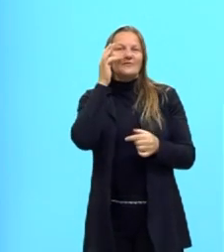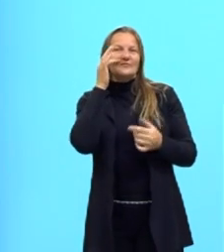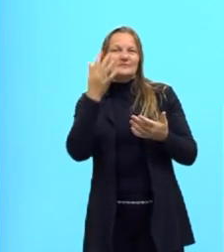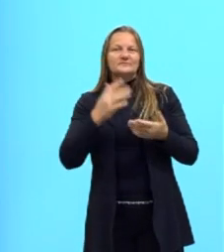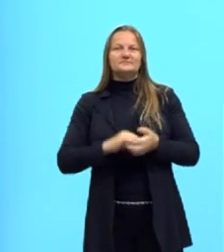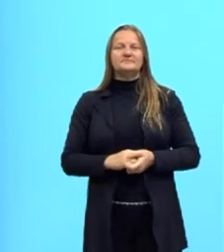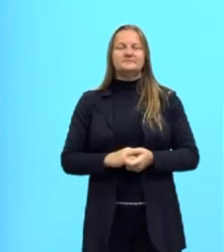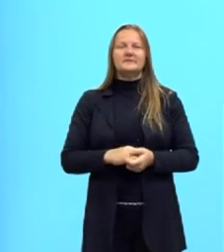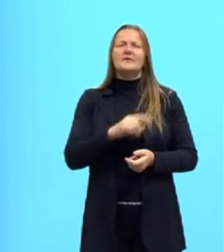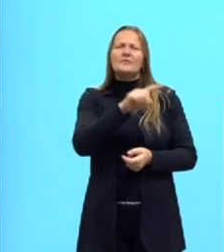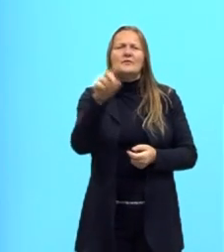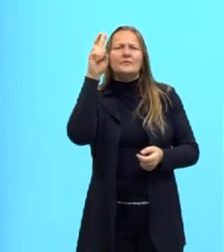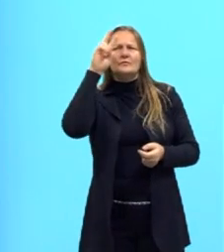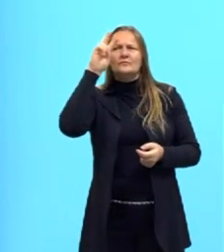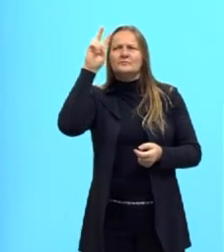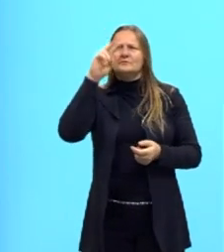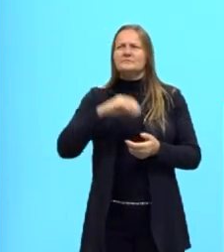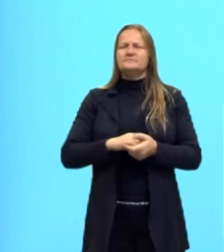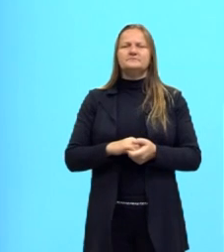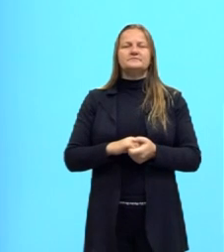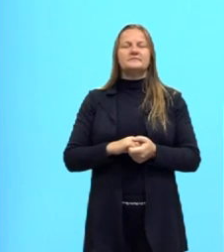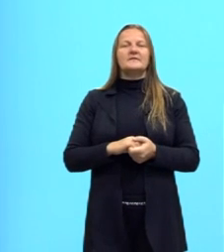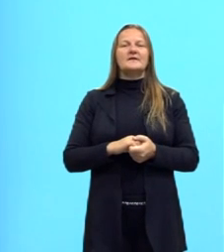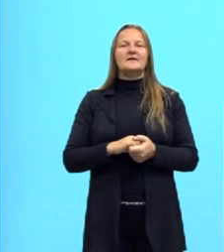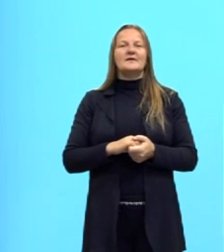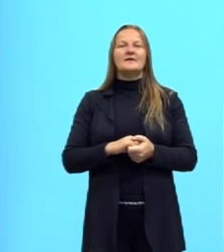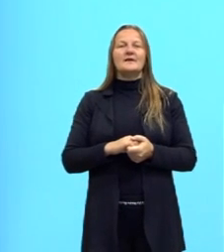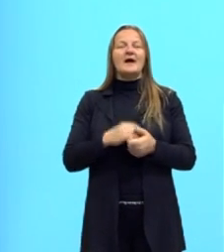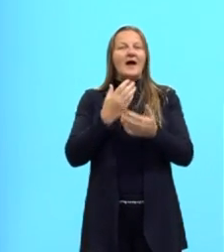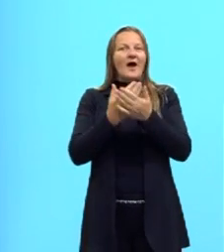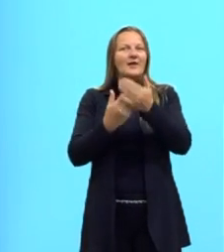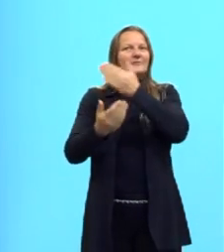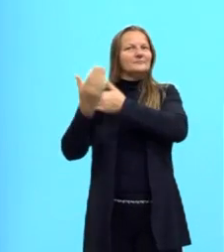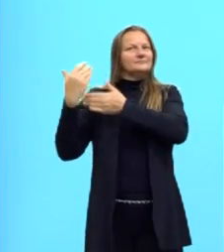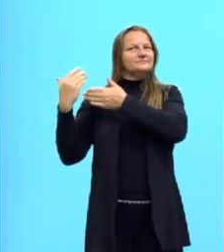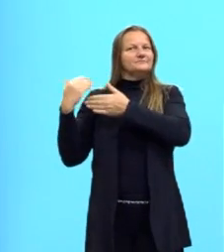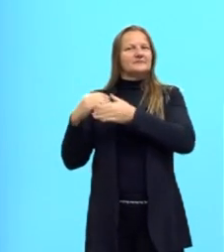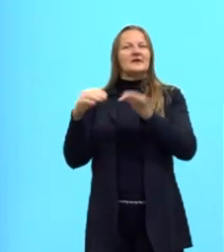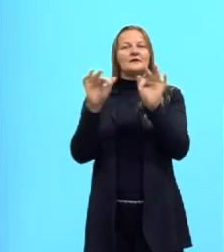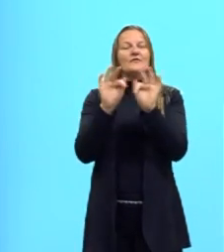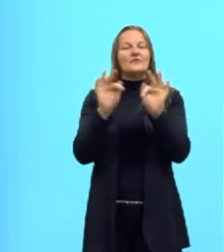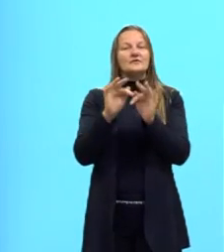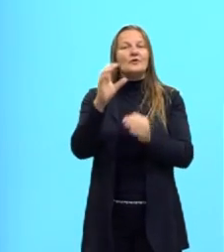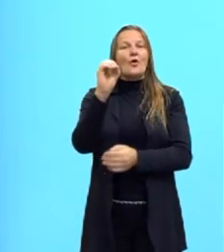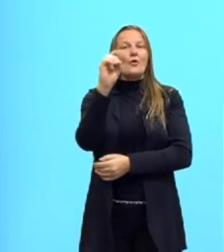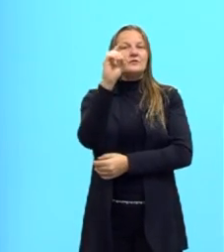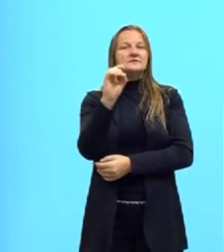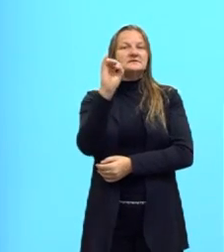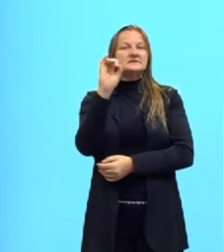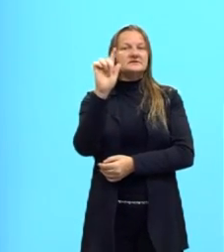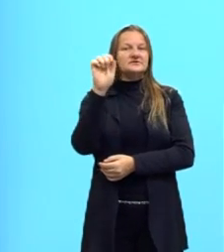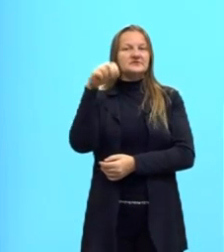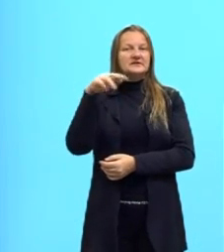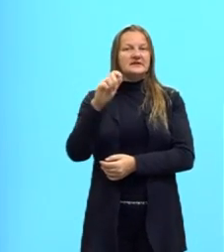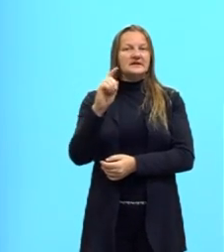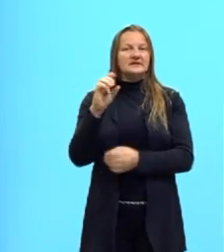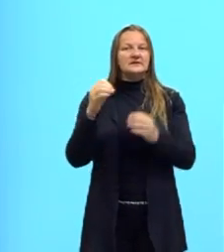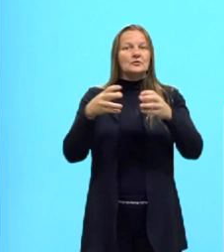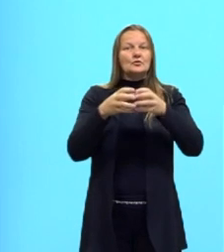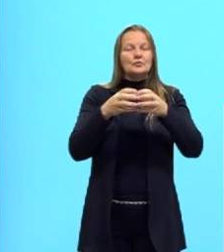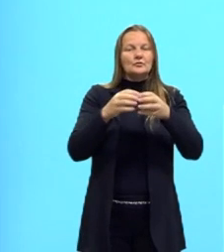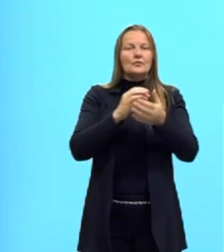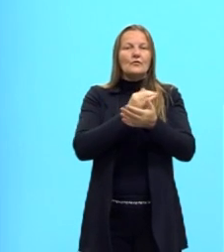Só para relembrar, quem não viu a aula passada, as funções oxigenadas são aqueles grupos de funções